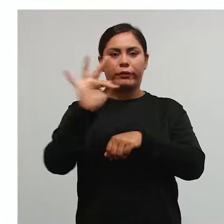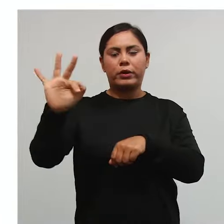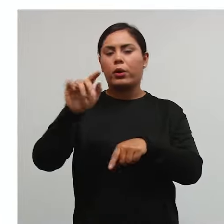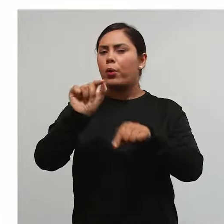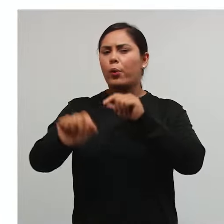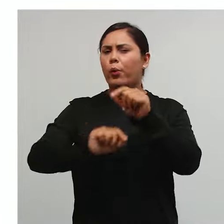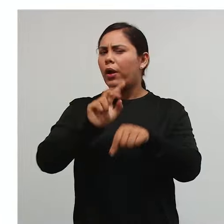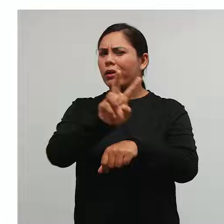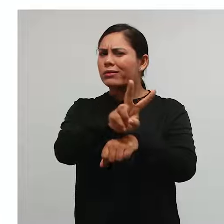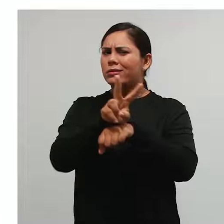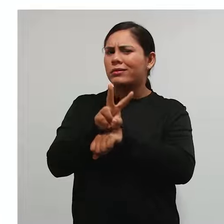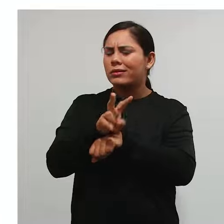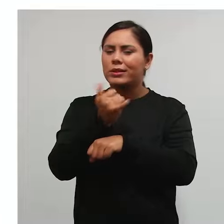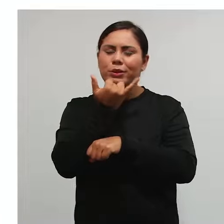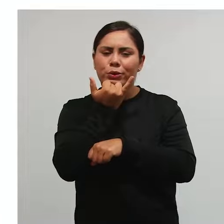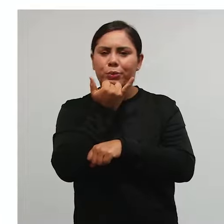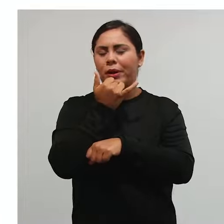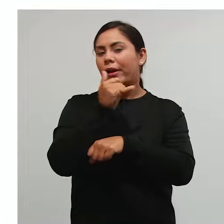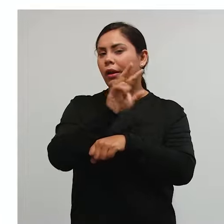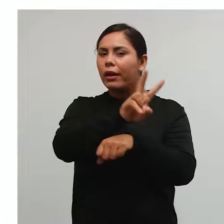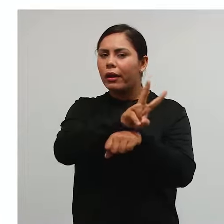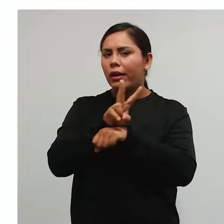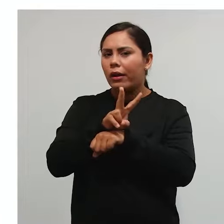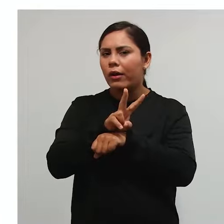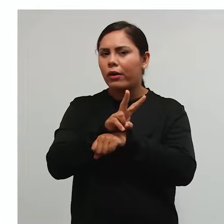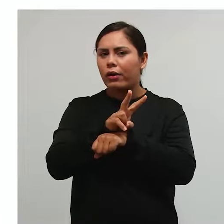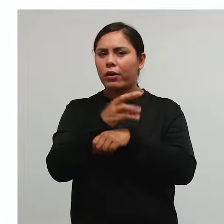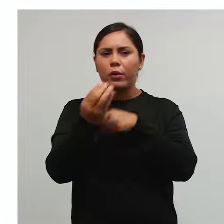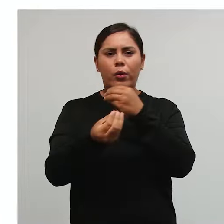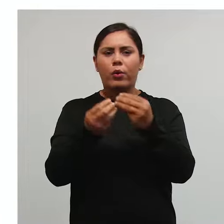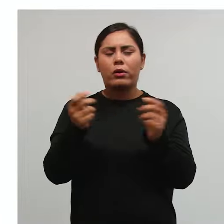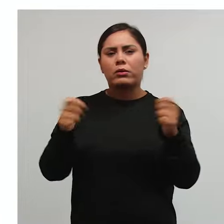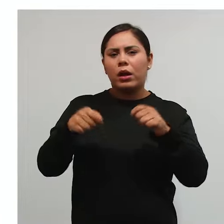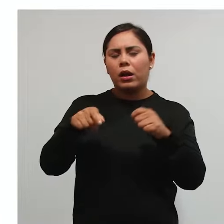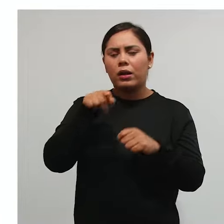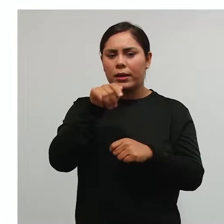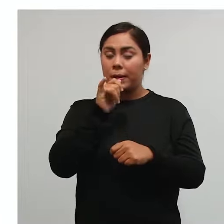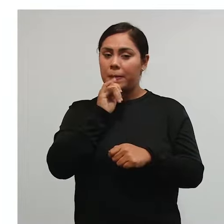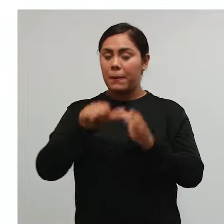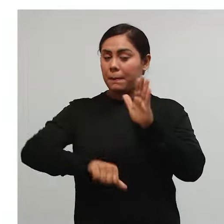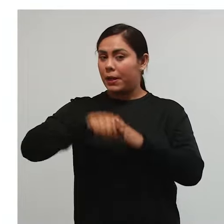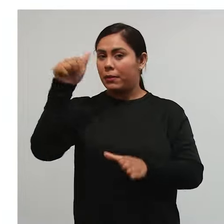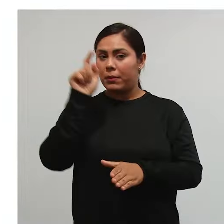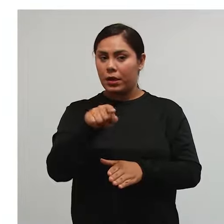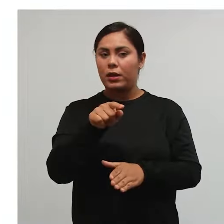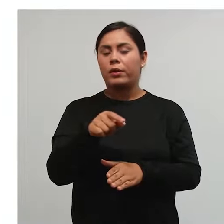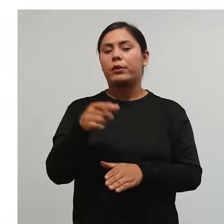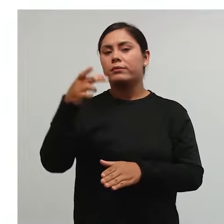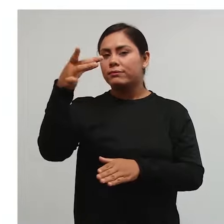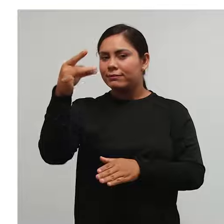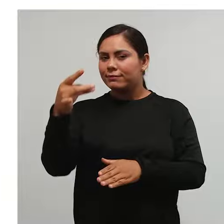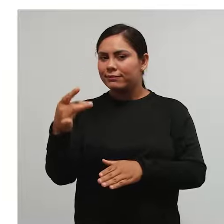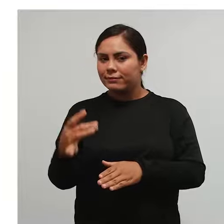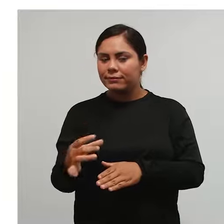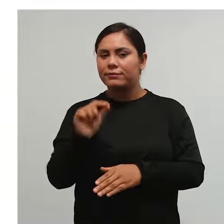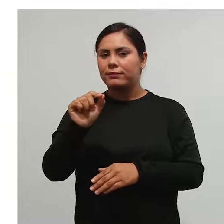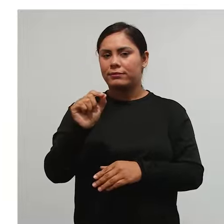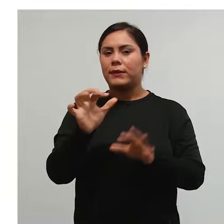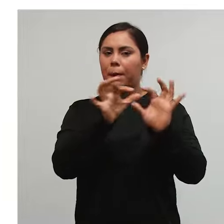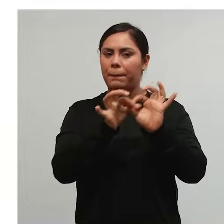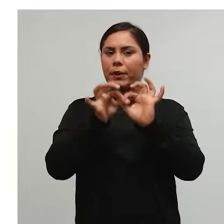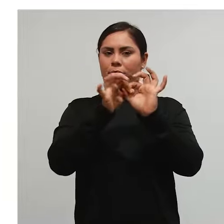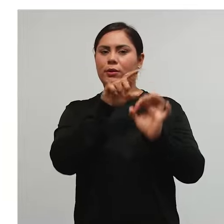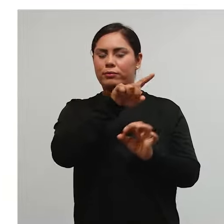empréstimo compulsório? Primeiro que ele é instituído pela União.